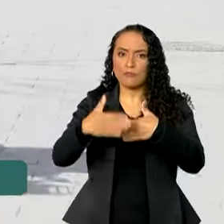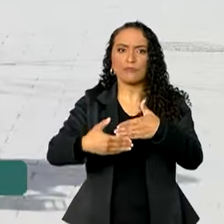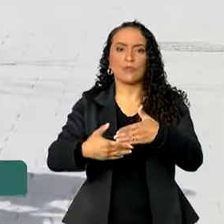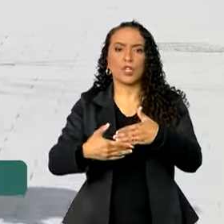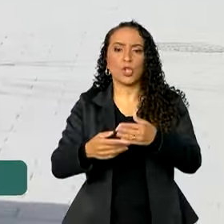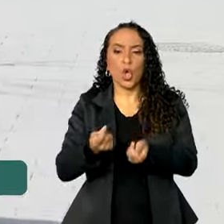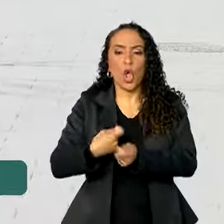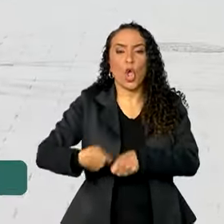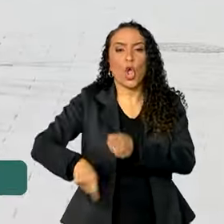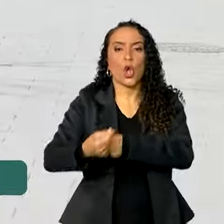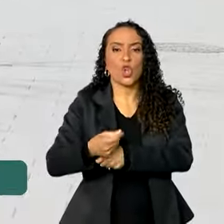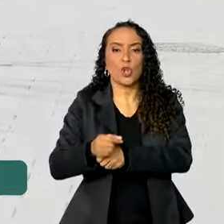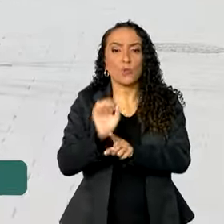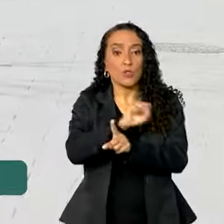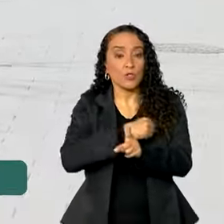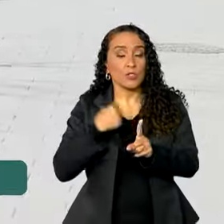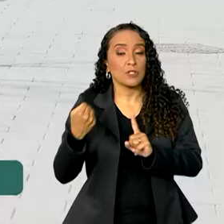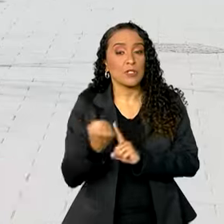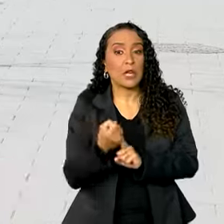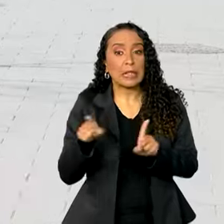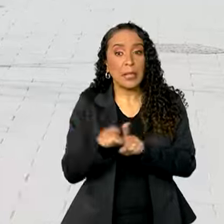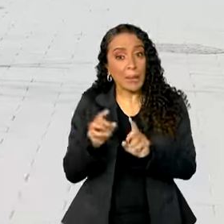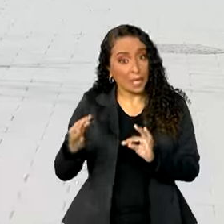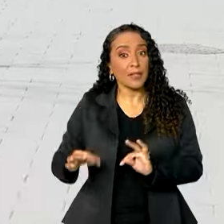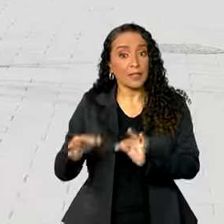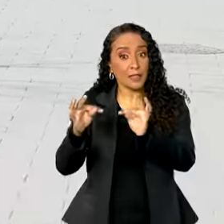econômico, social e tecnológico.